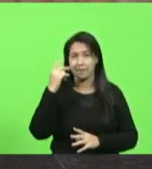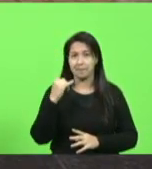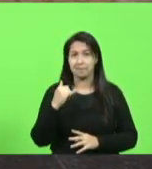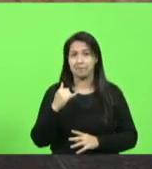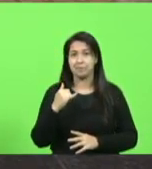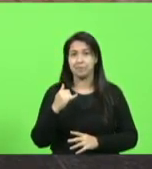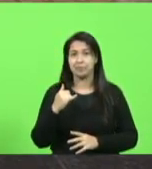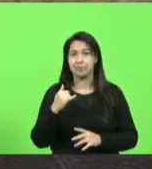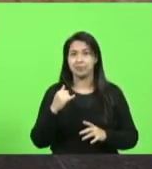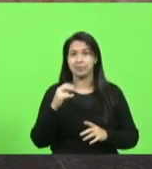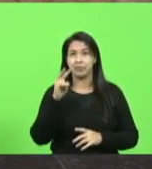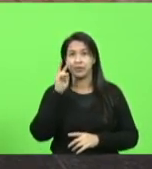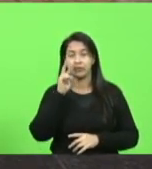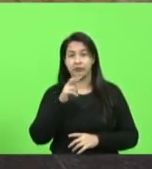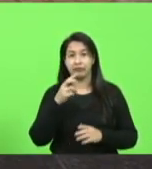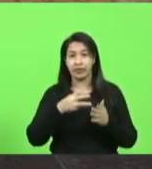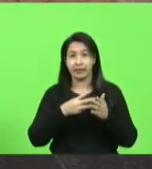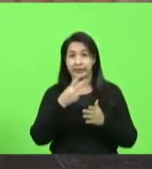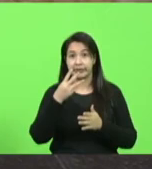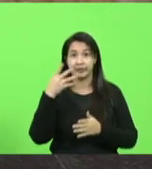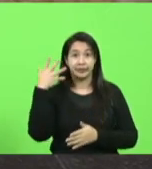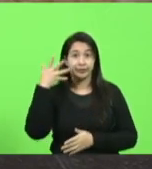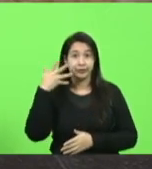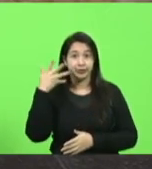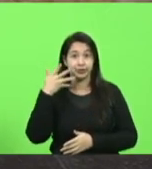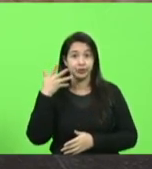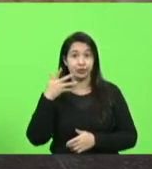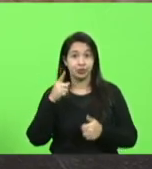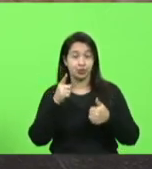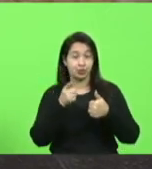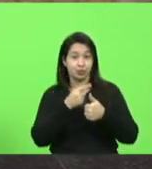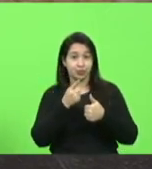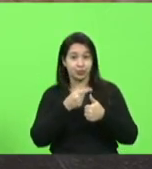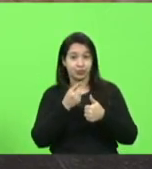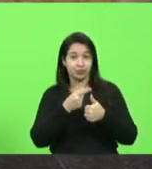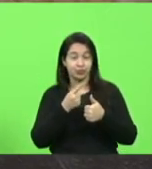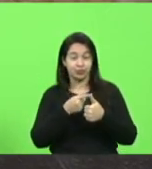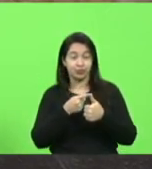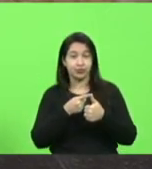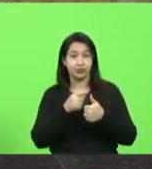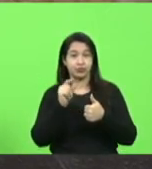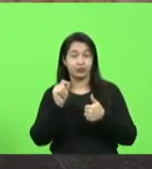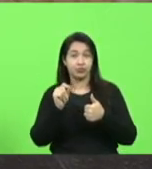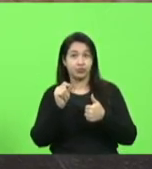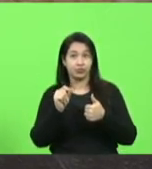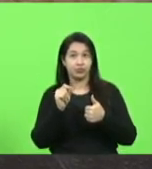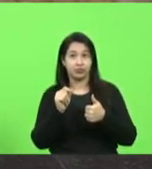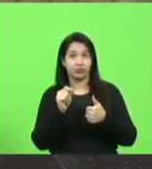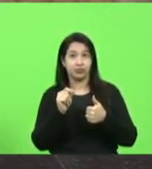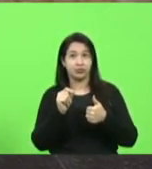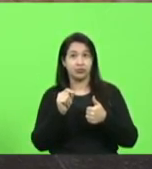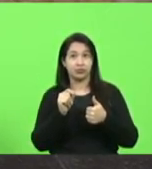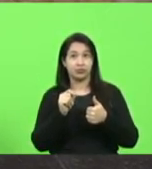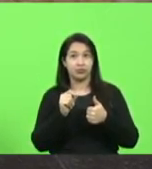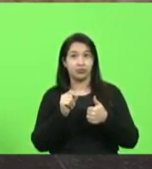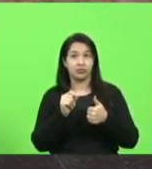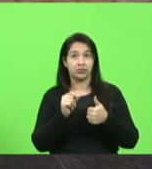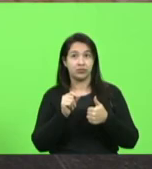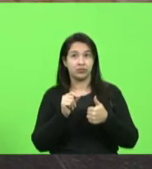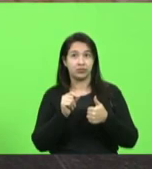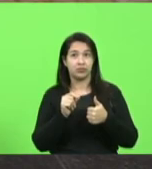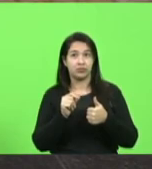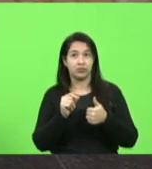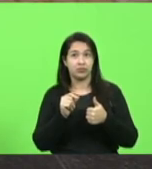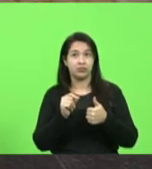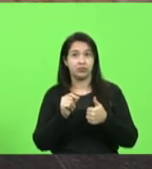são três discursos que eles são mais utilizados. O primeiro discurso que é utilizado é que trata